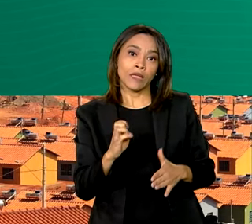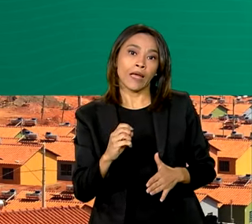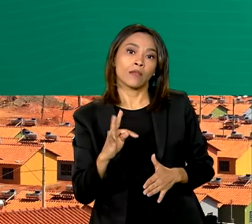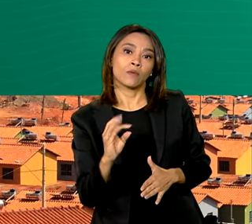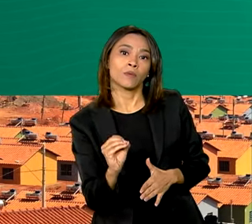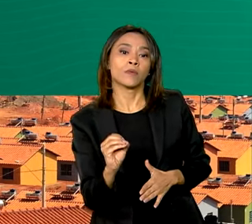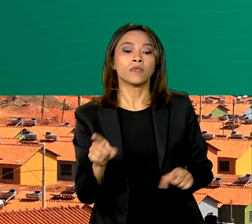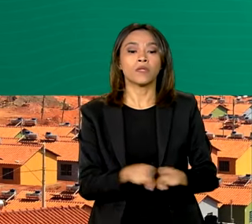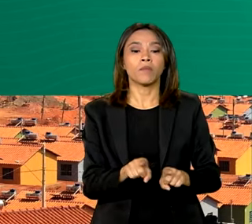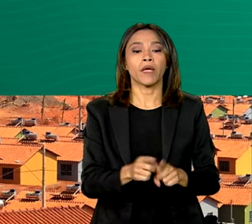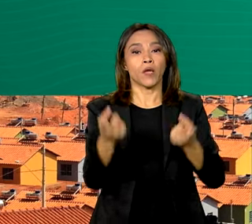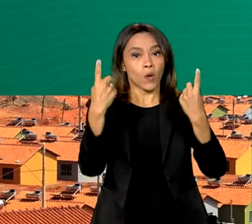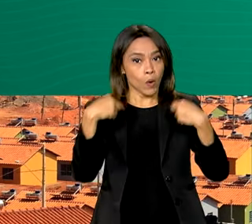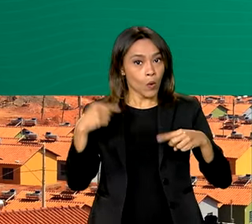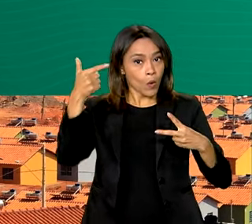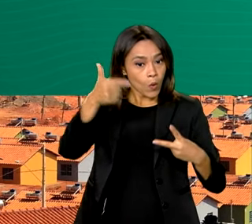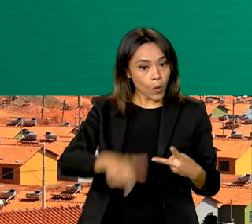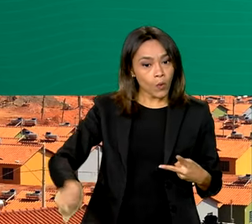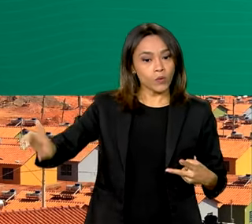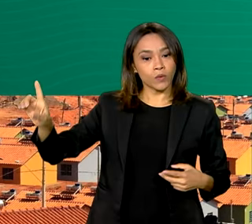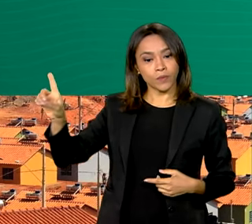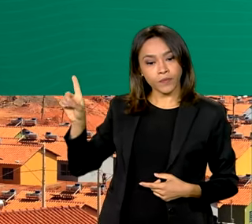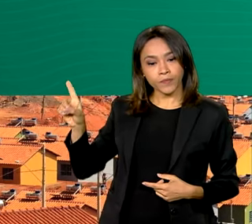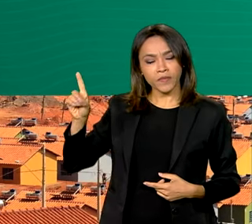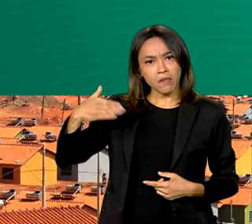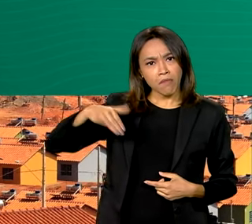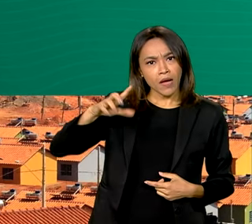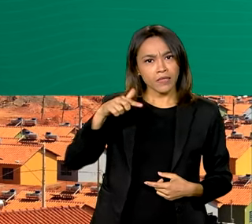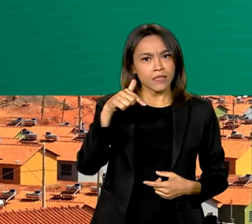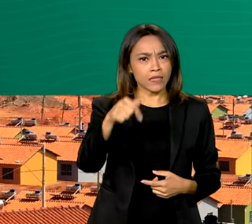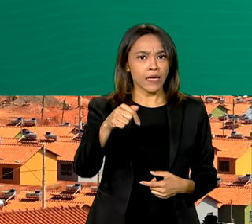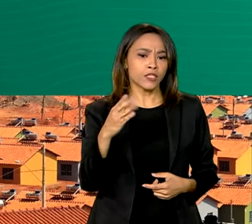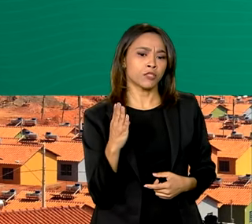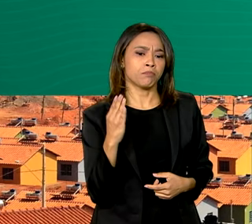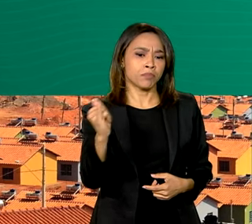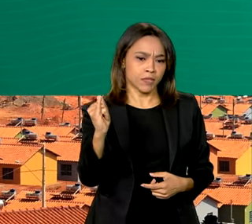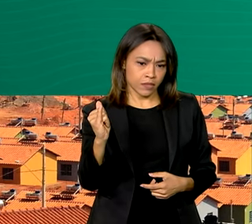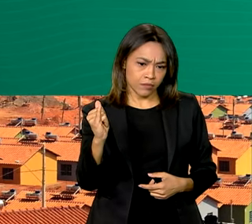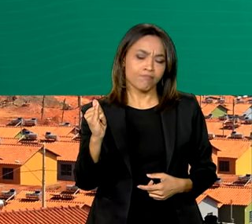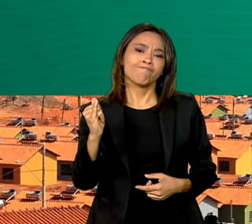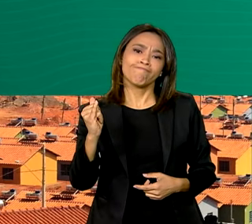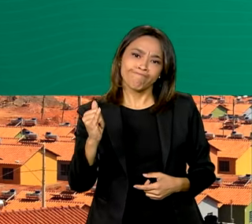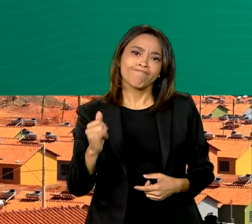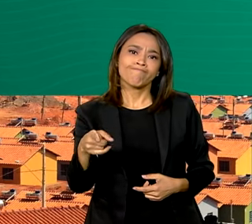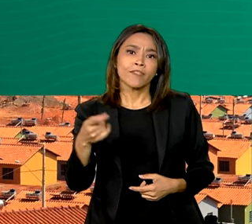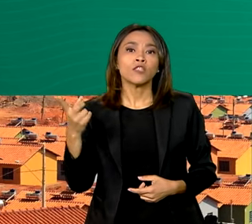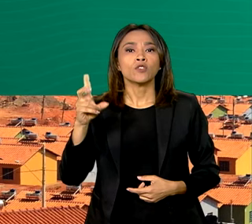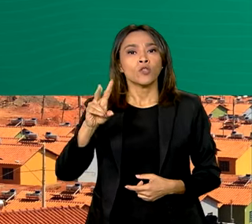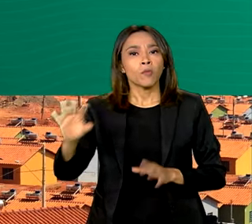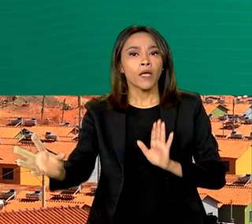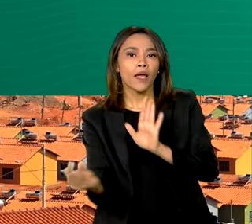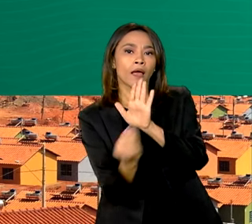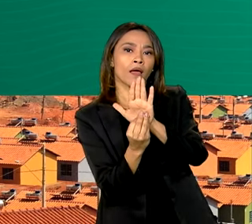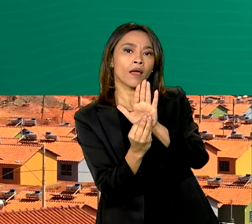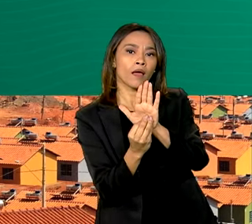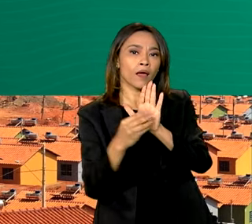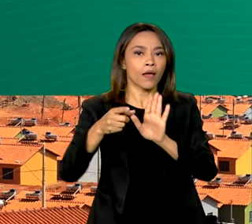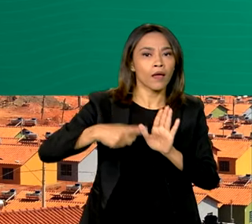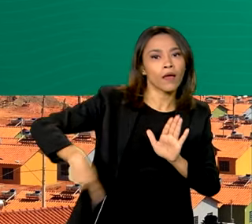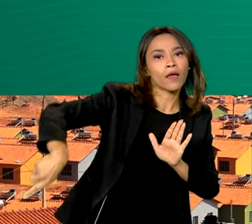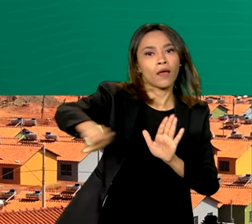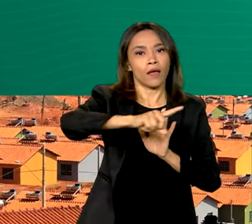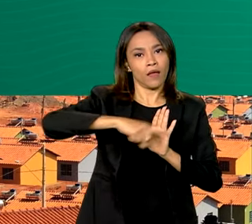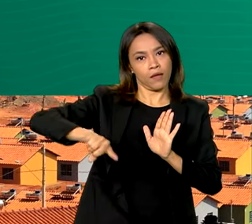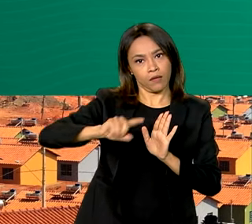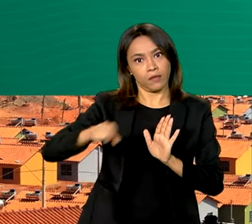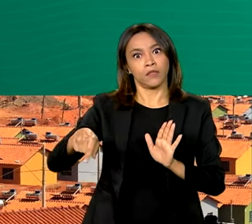comprometido com as dívidas, liberação de mais de R 7 bilhões em emendas parlamentares destinadas aos